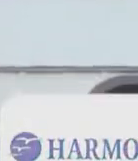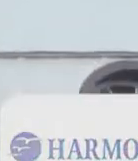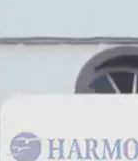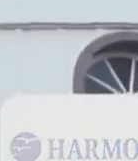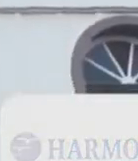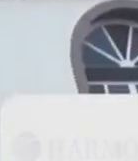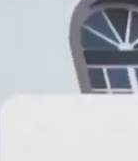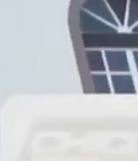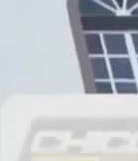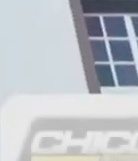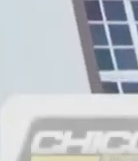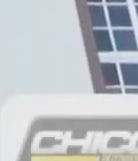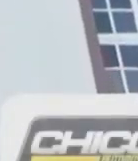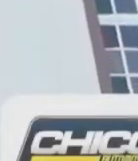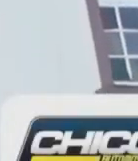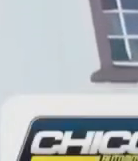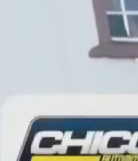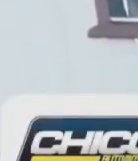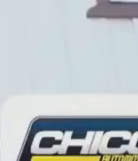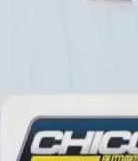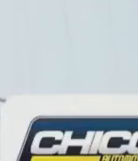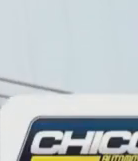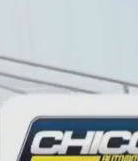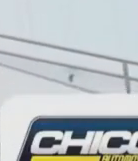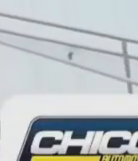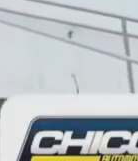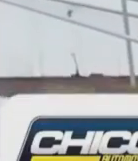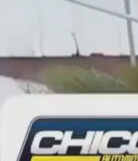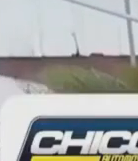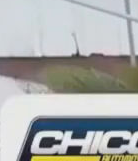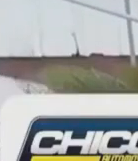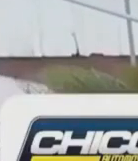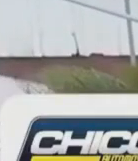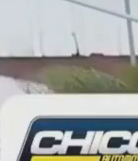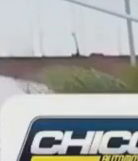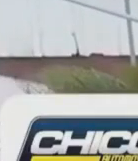Popi interior de Itapiranga para o mundo